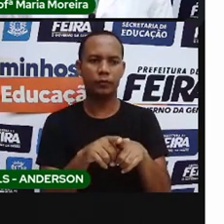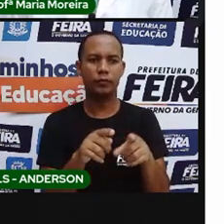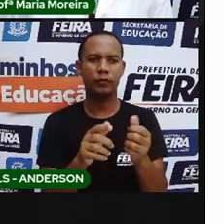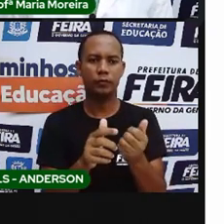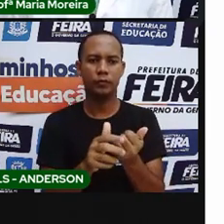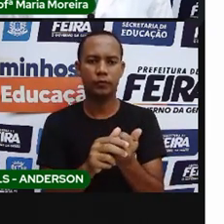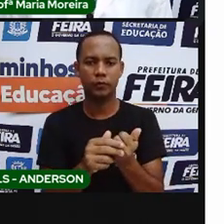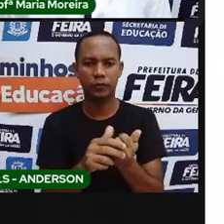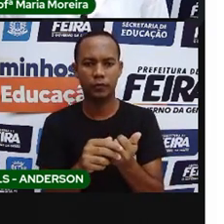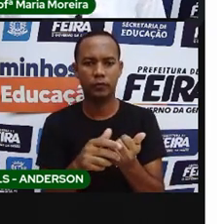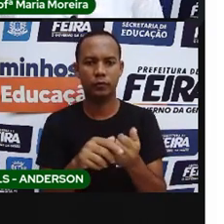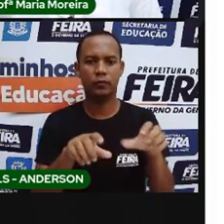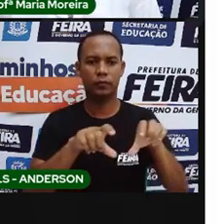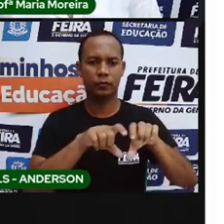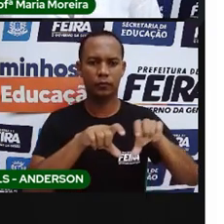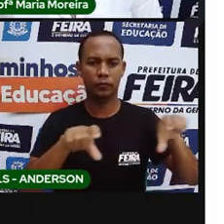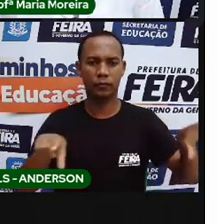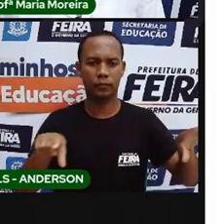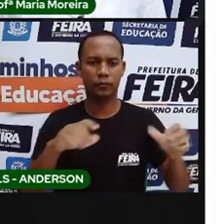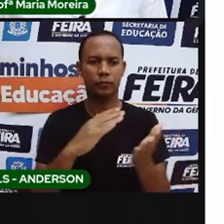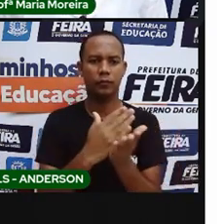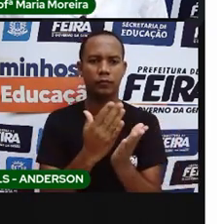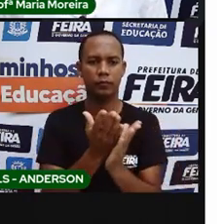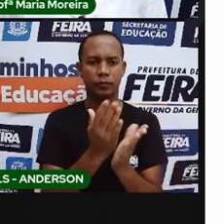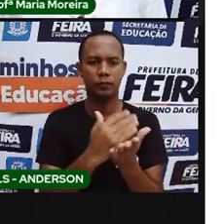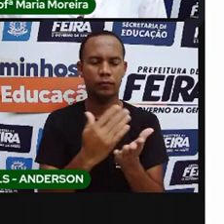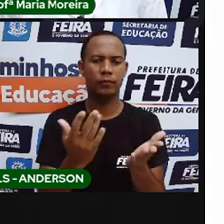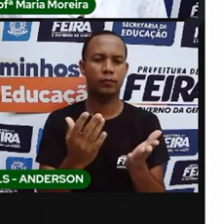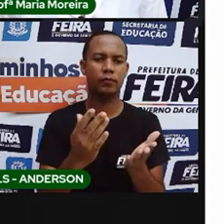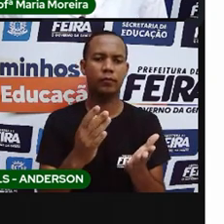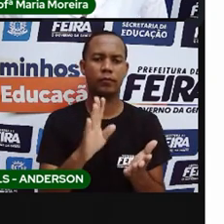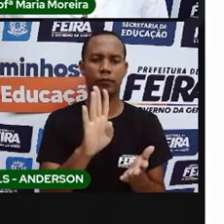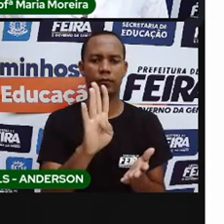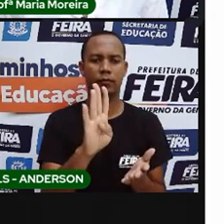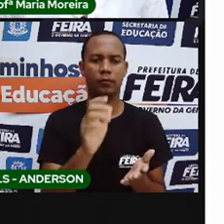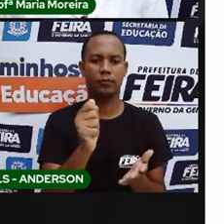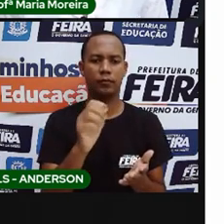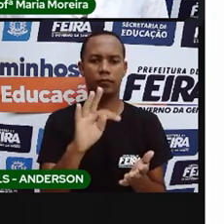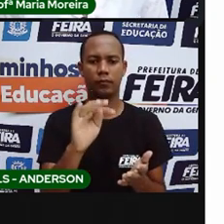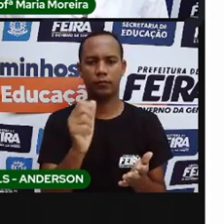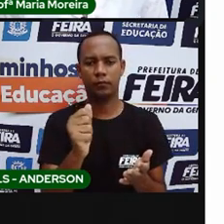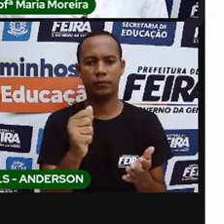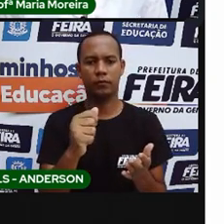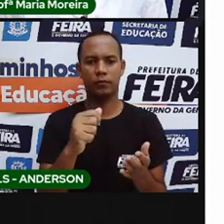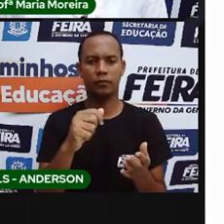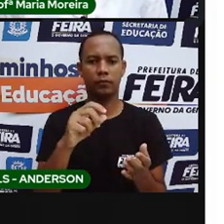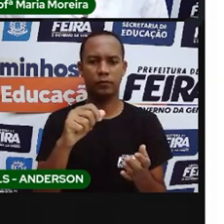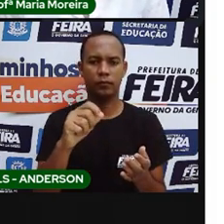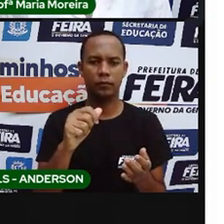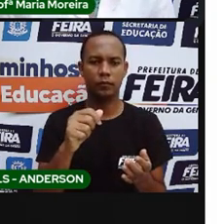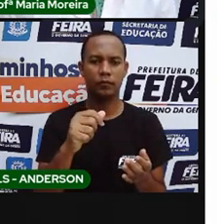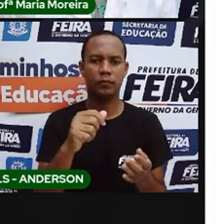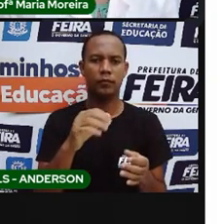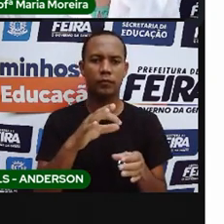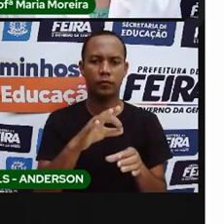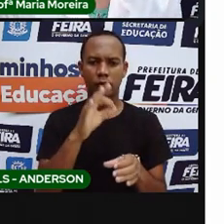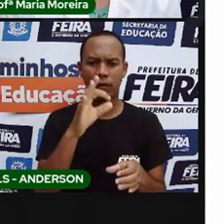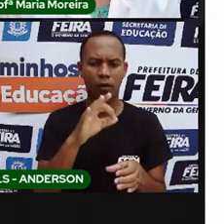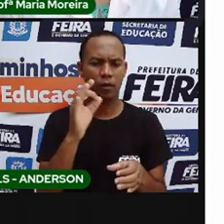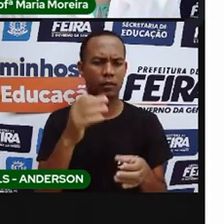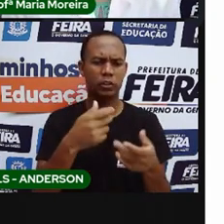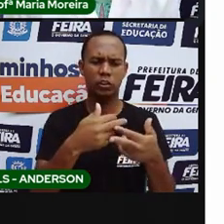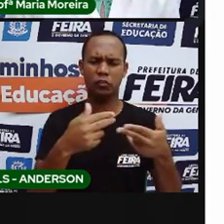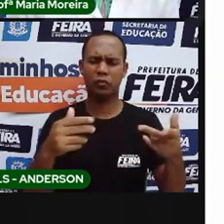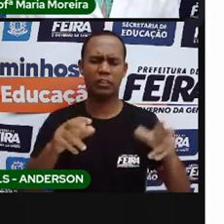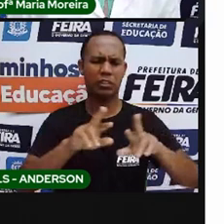mandioca, batata doce, cará, milho, pimenta, cana de açúcar, algodão